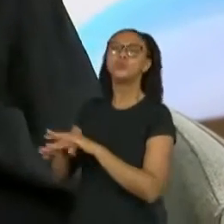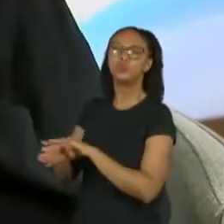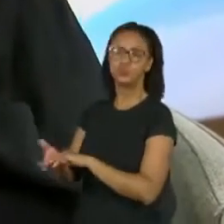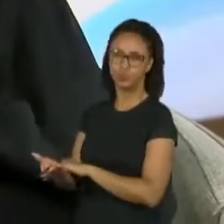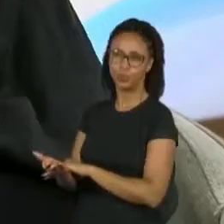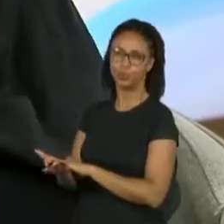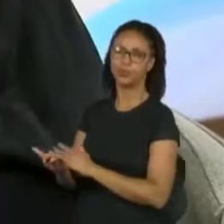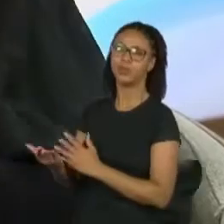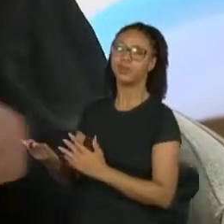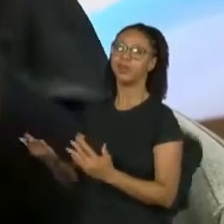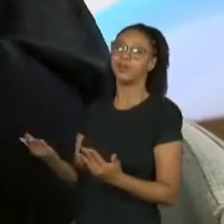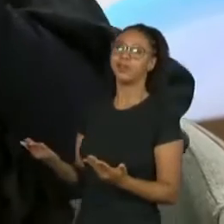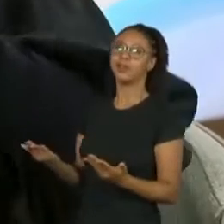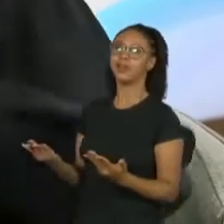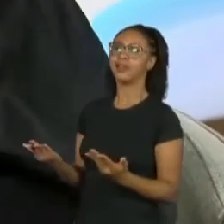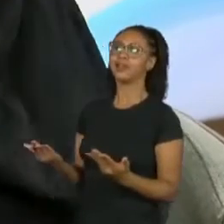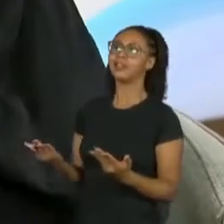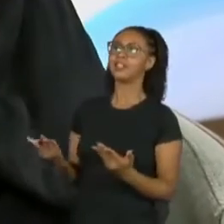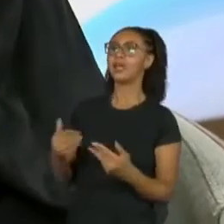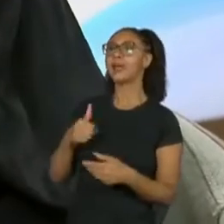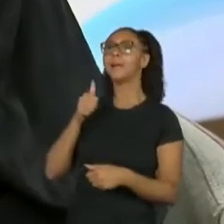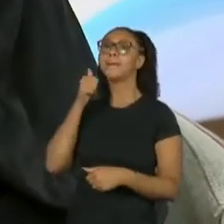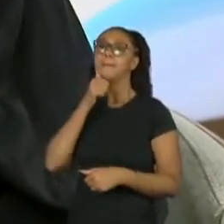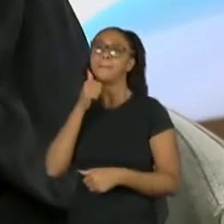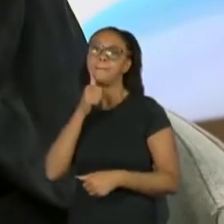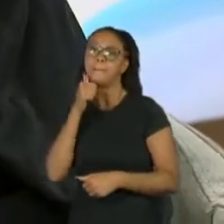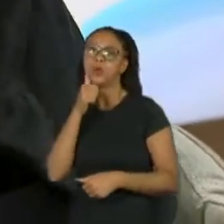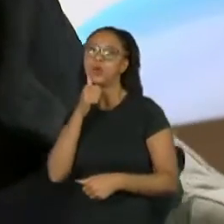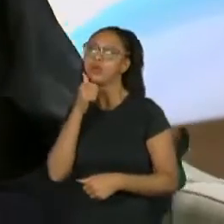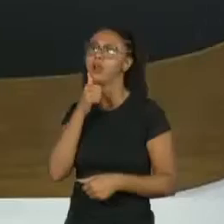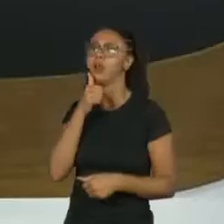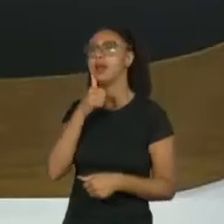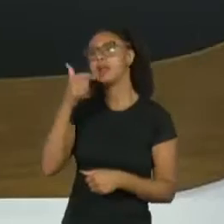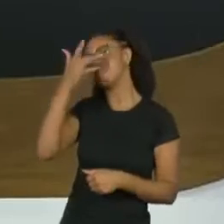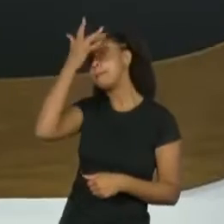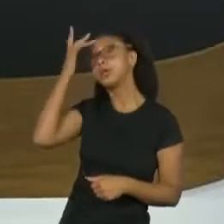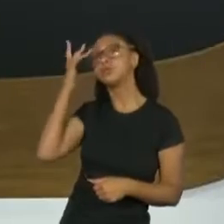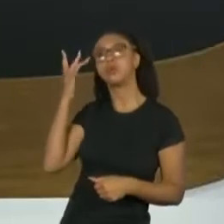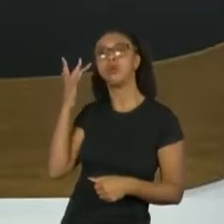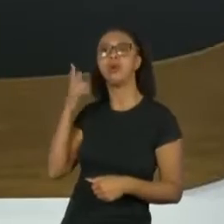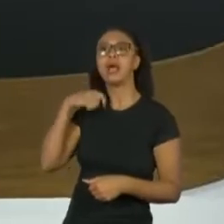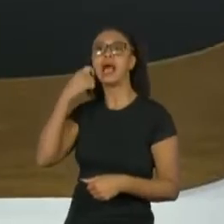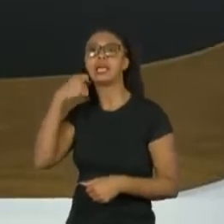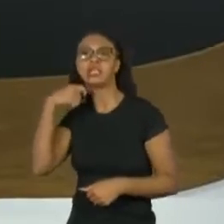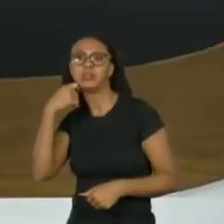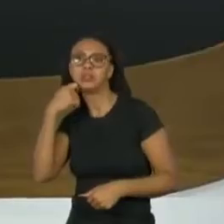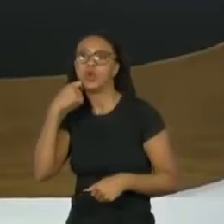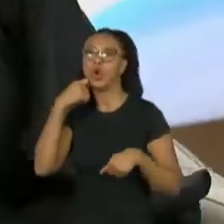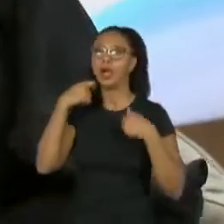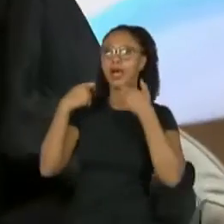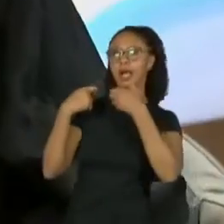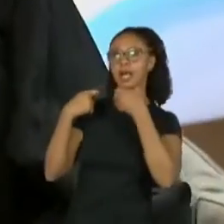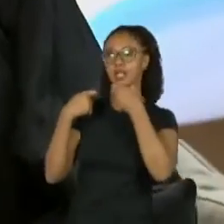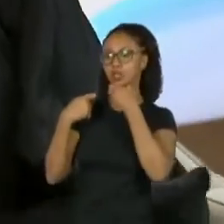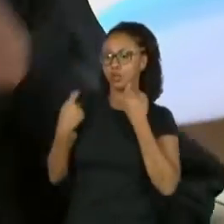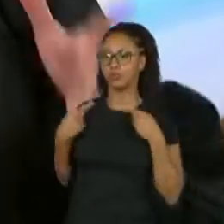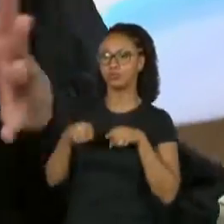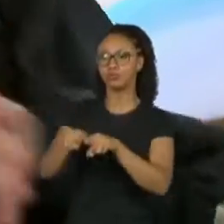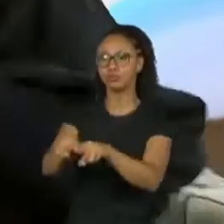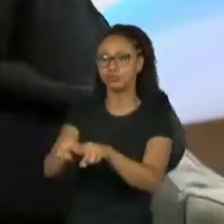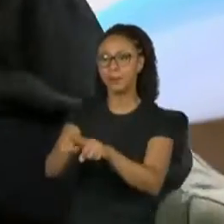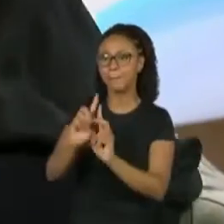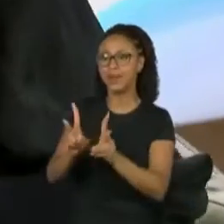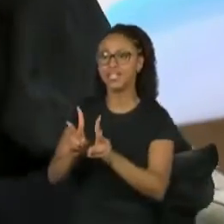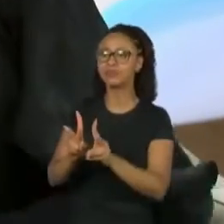cantrizes, né? Temos poucas, né? Poucas cantrizes. Então eles